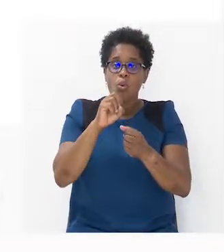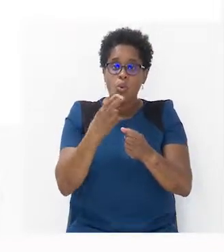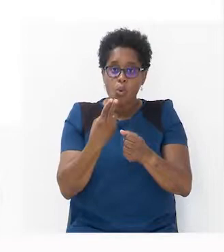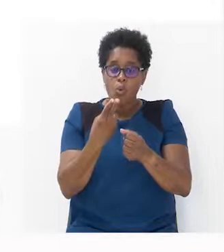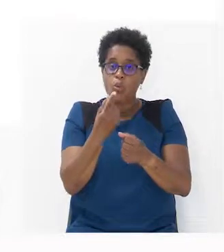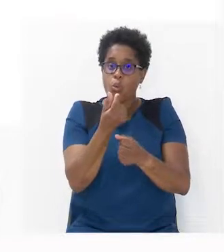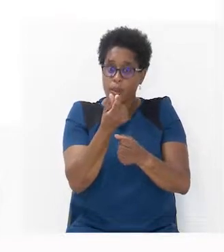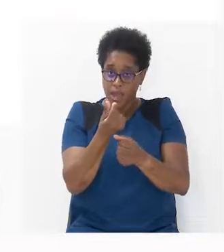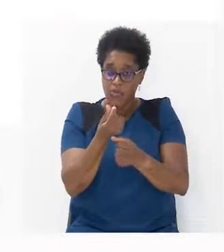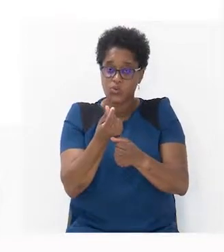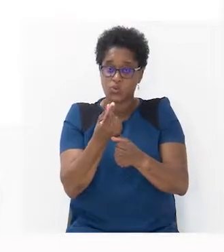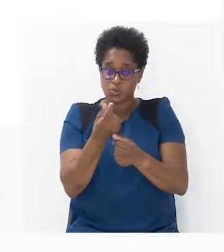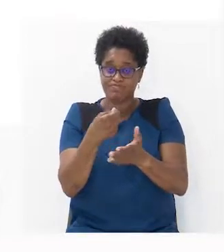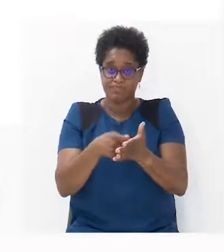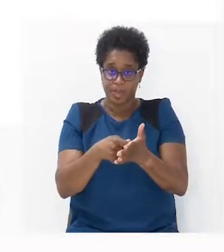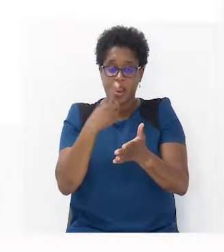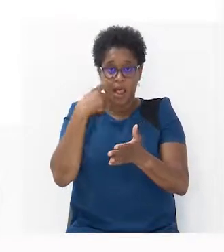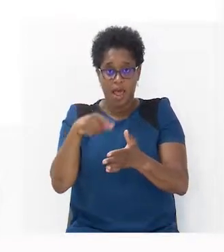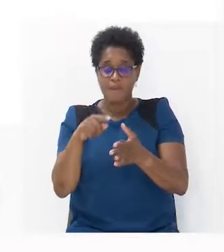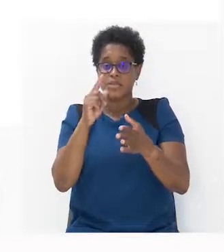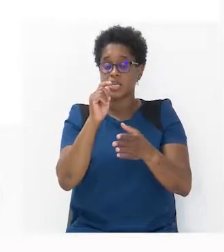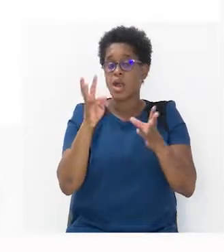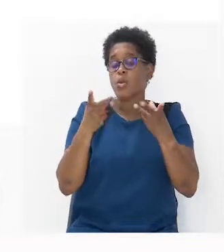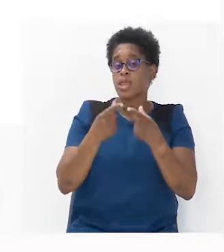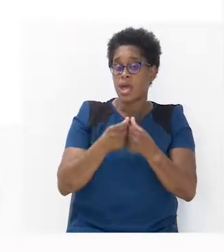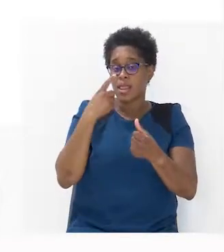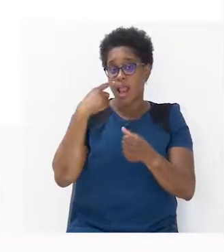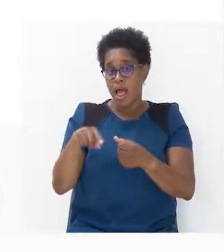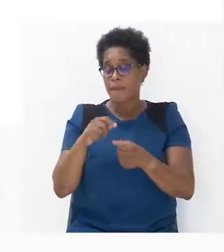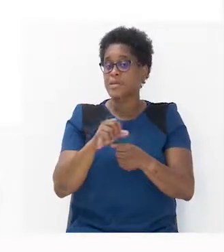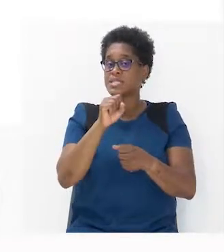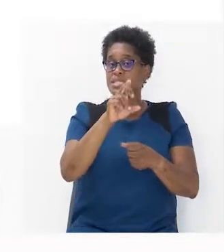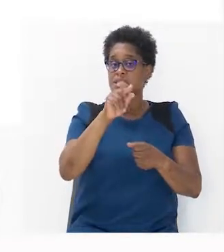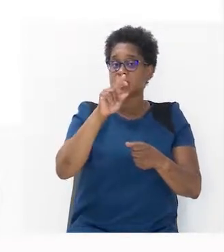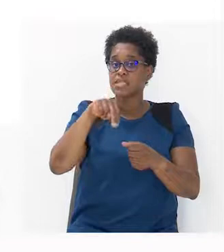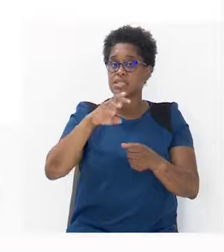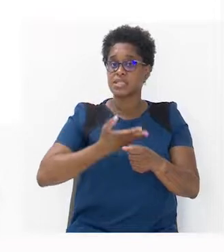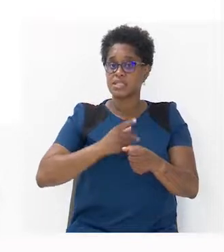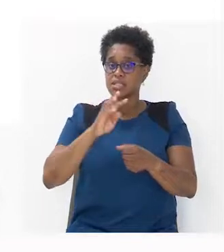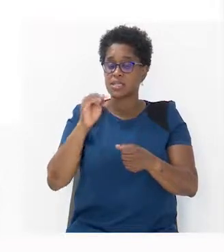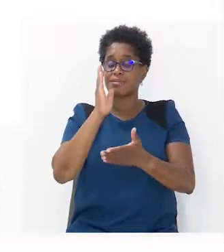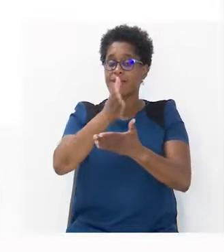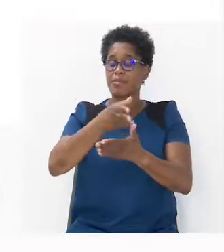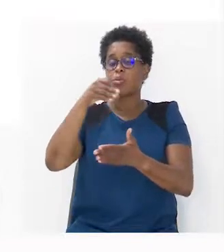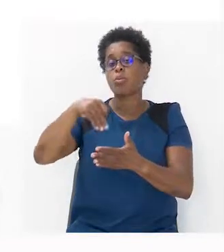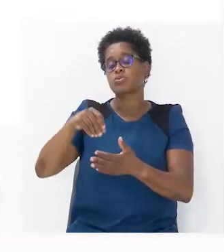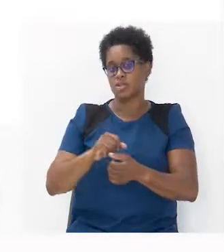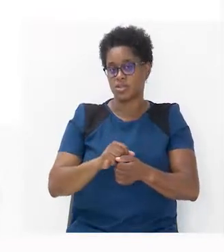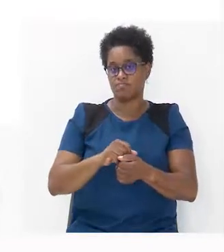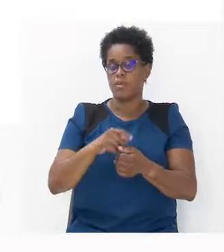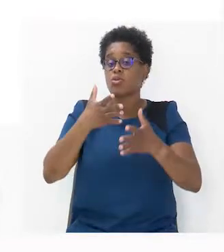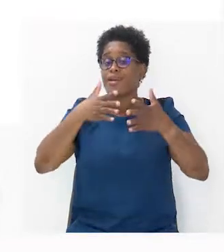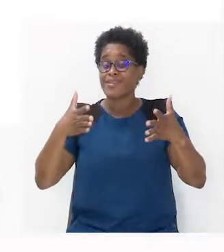preço dos lápis e a quantidade de lápis são grandezas diretamente proporcionais. Em